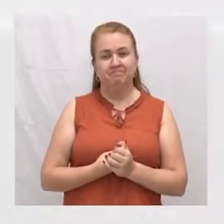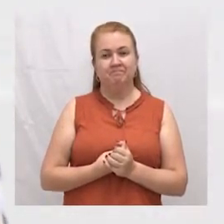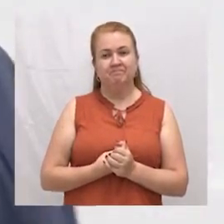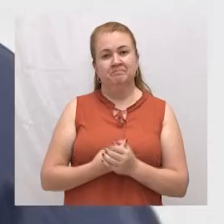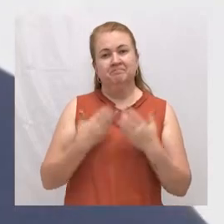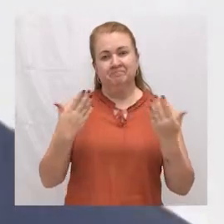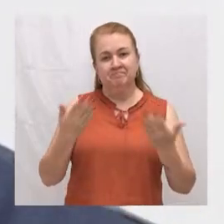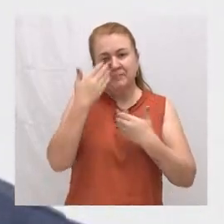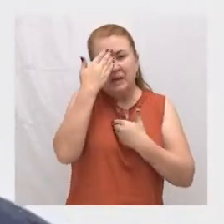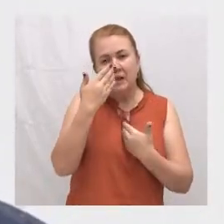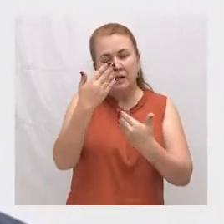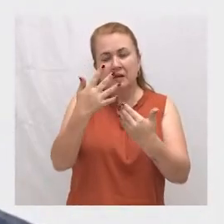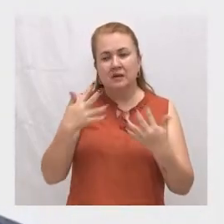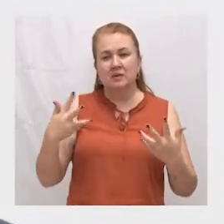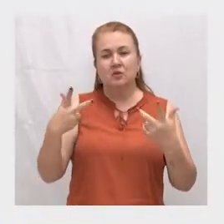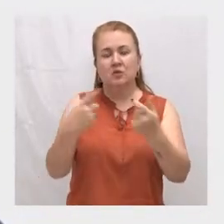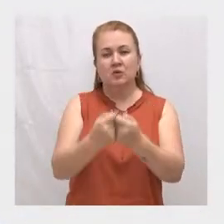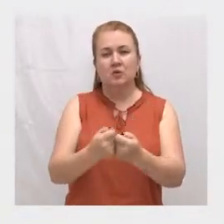e agradeceu a gente.